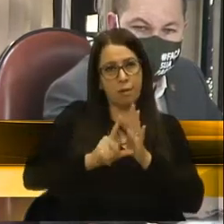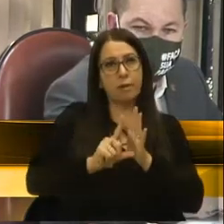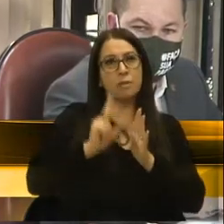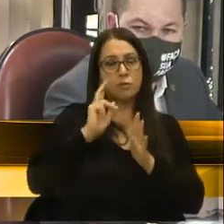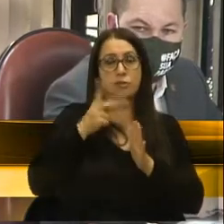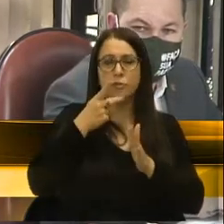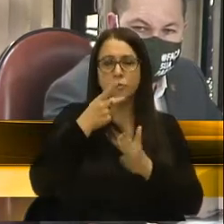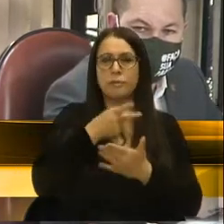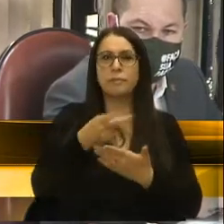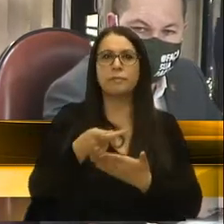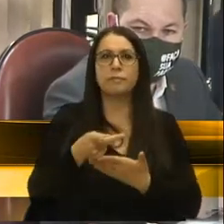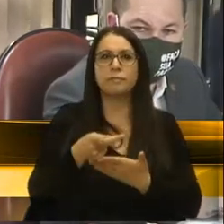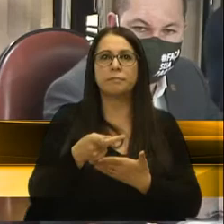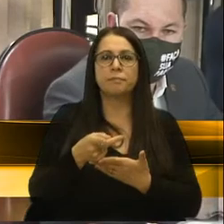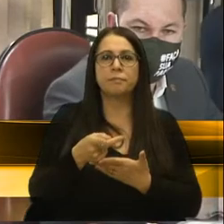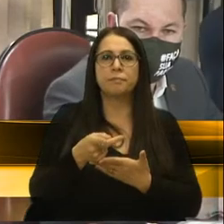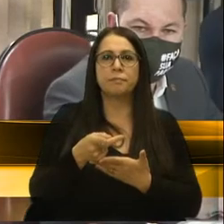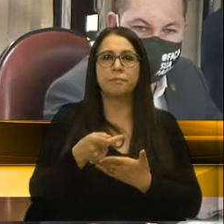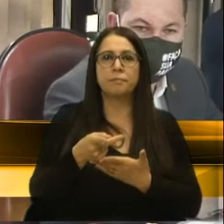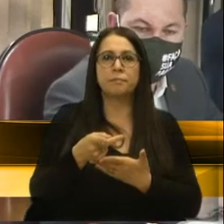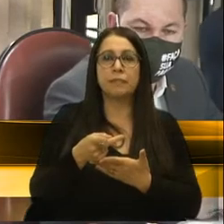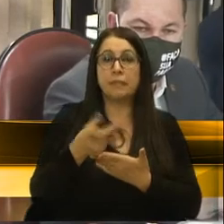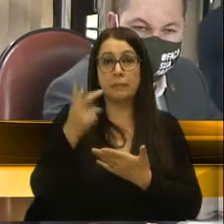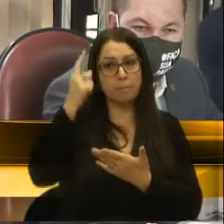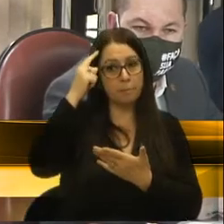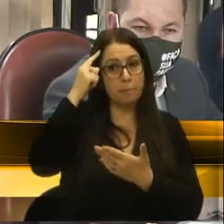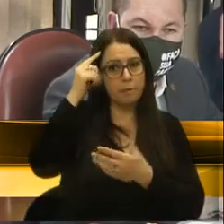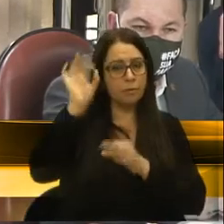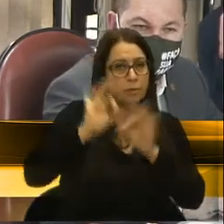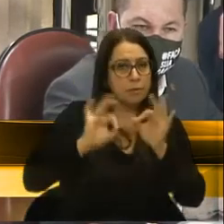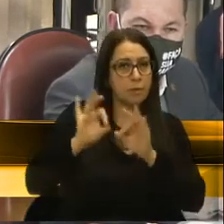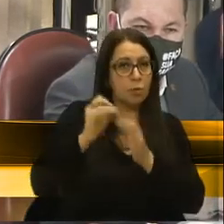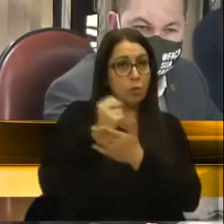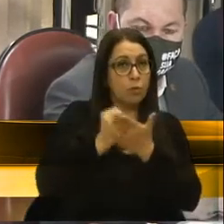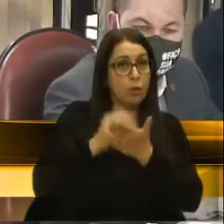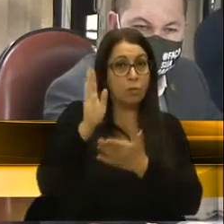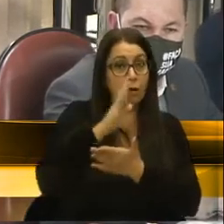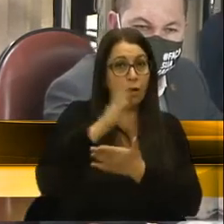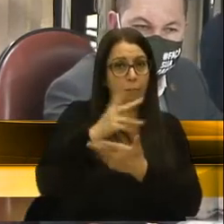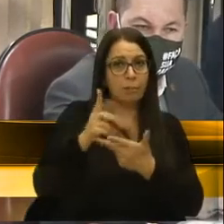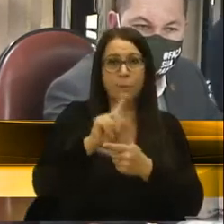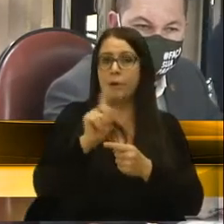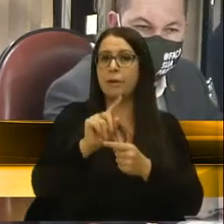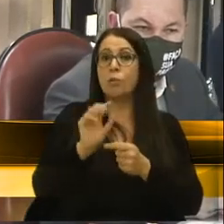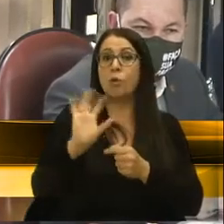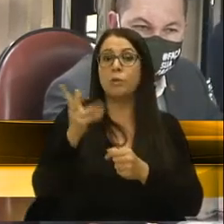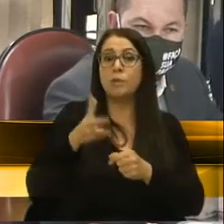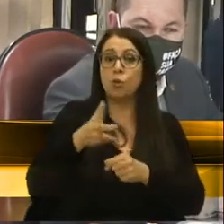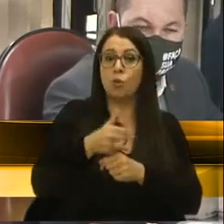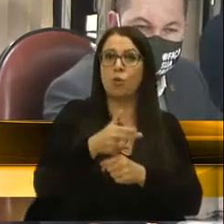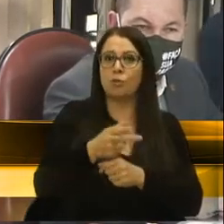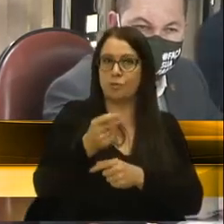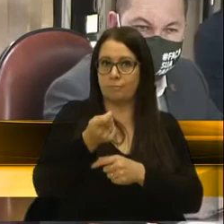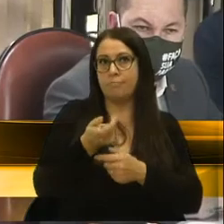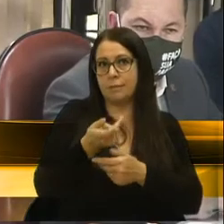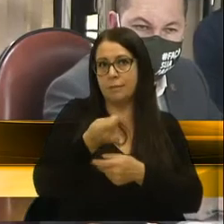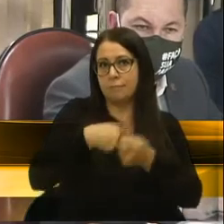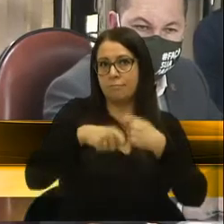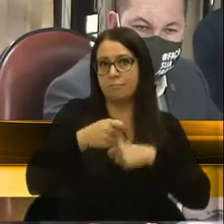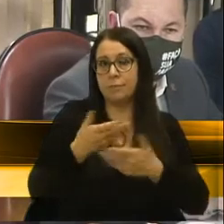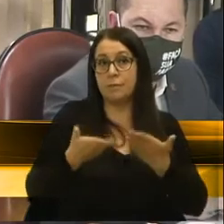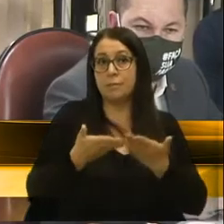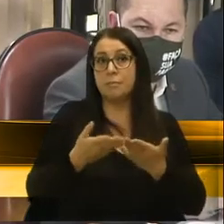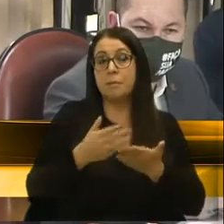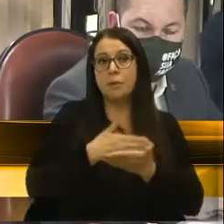estaria... já estaria programando um contrato emergencial para não haver corte no atendimento, mas que abriria um